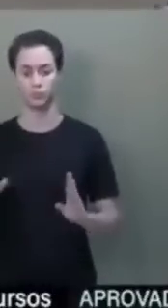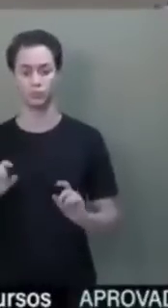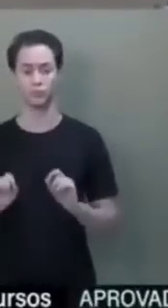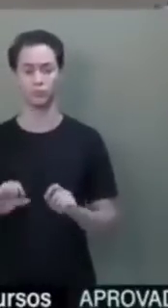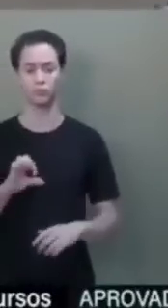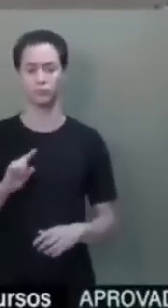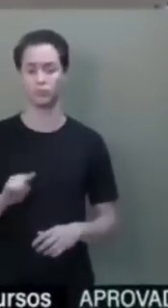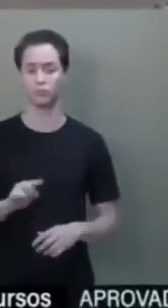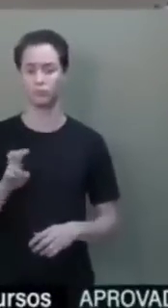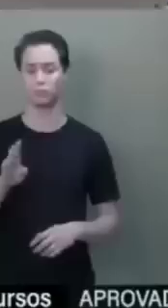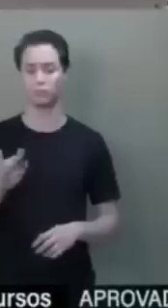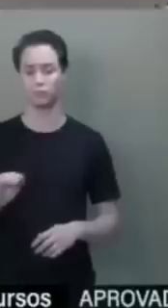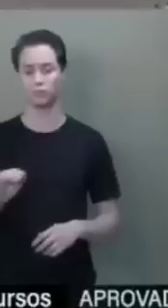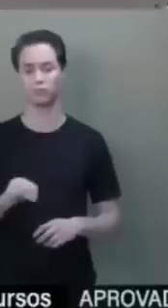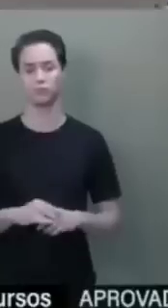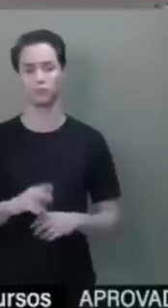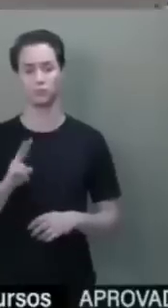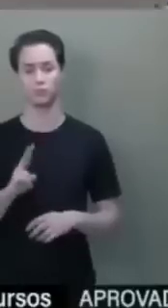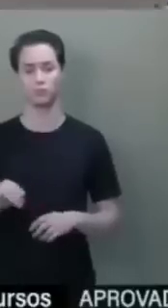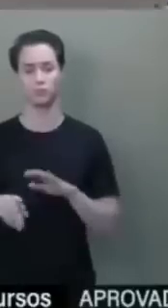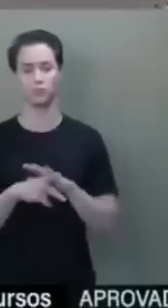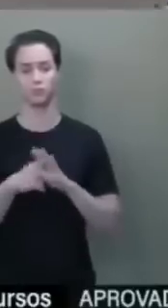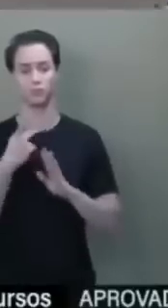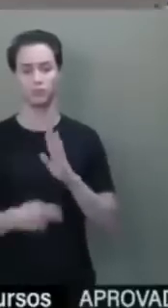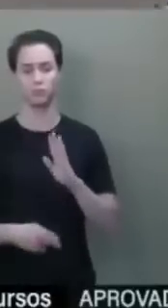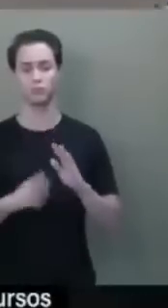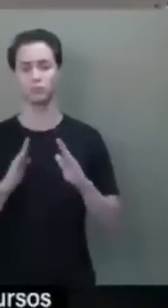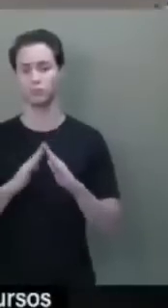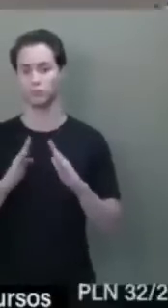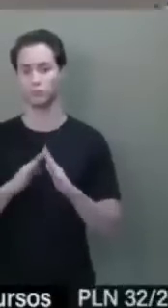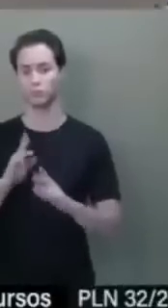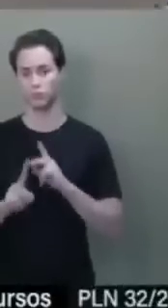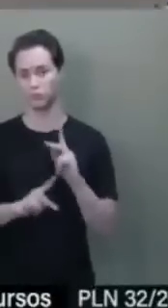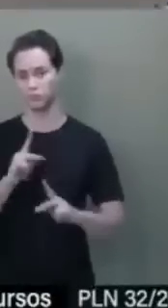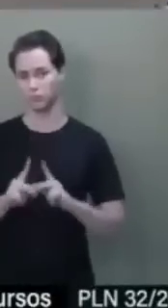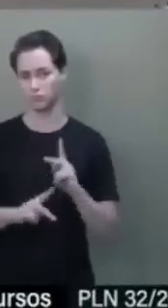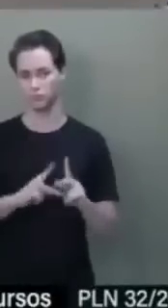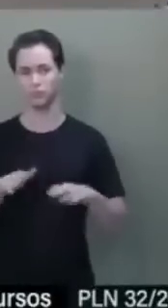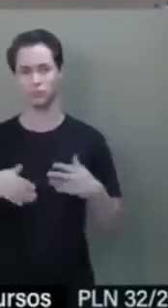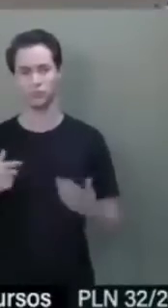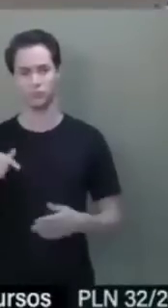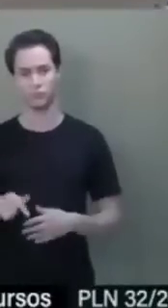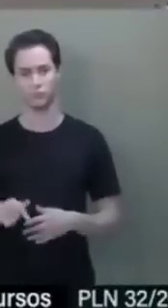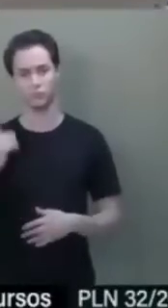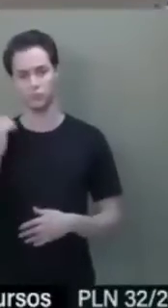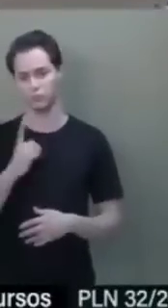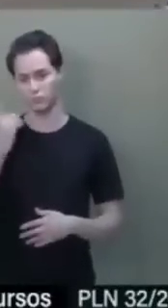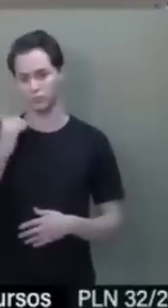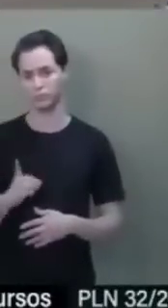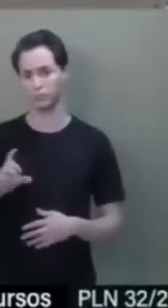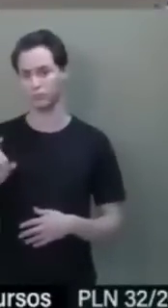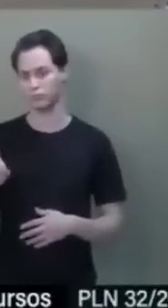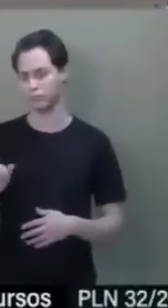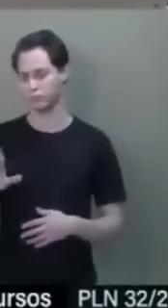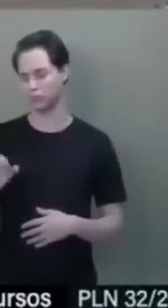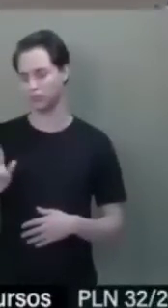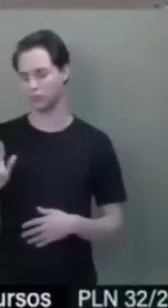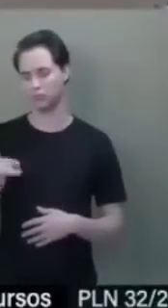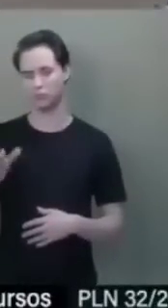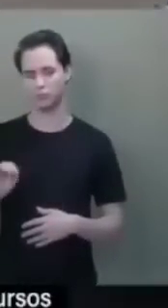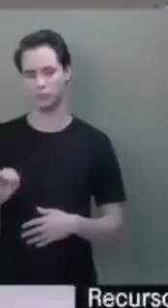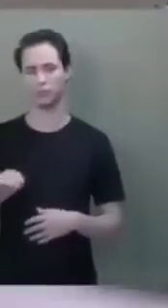9,5 bilhões, irão para o programa de habitação popular. que aqui, deputado Cacaleão, quase eu chamava a vossa excelência de senador.